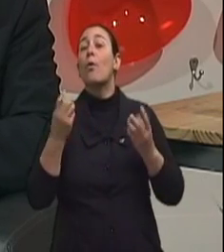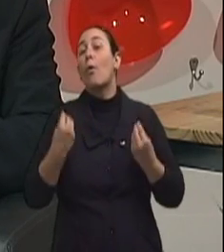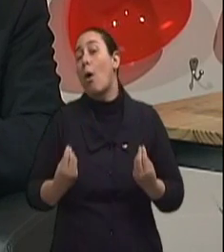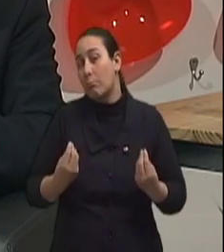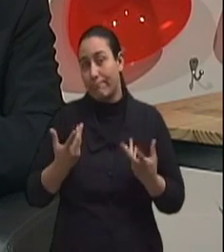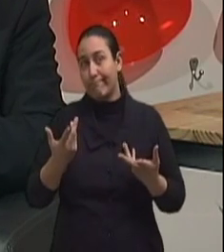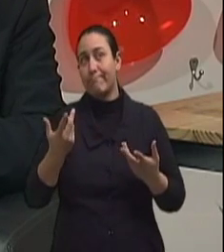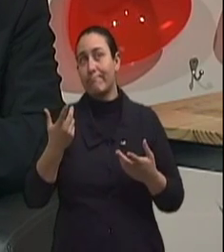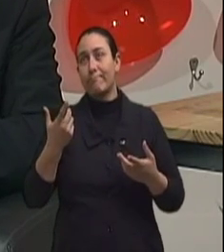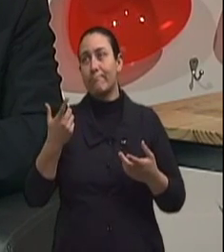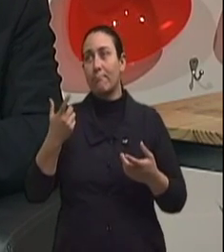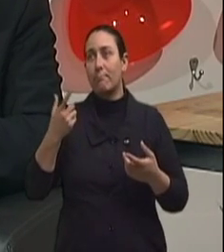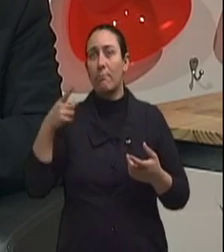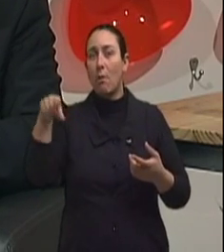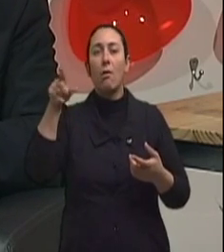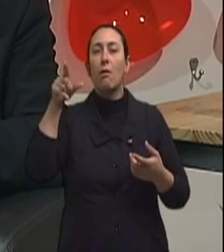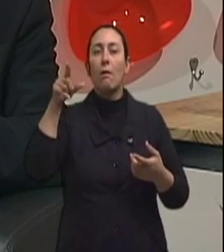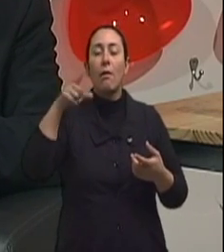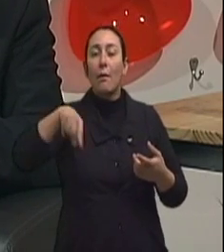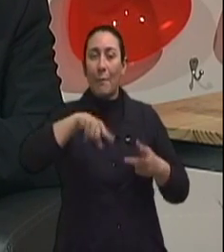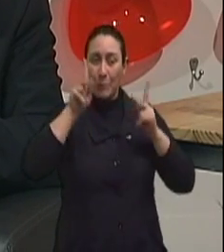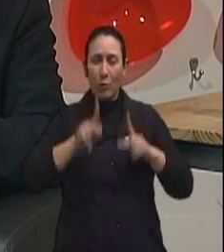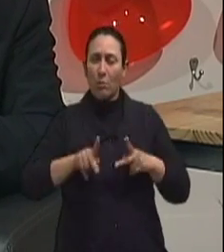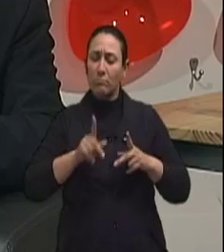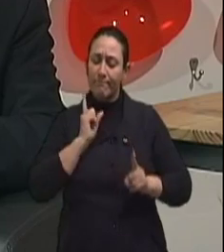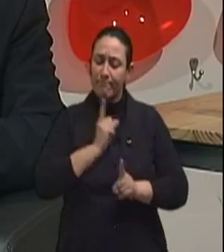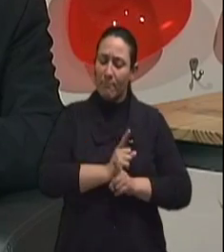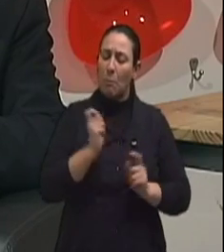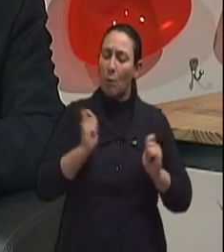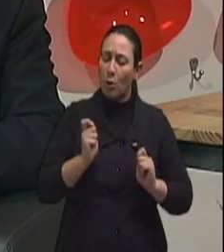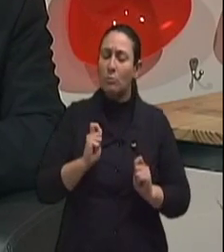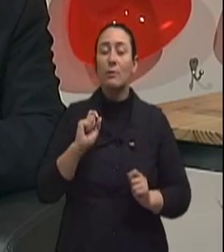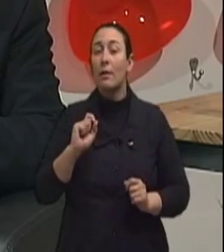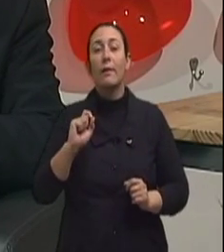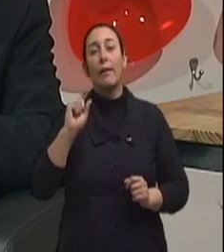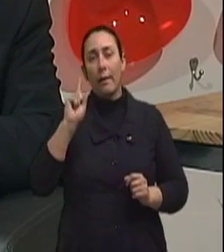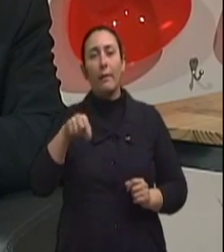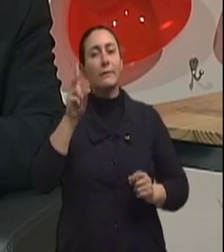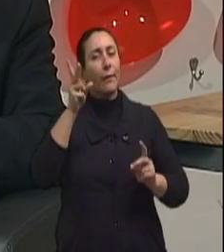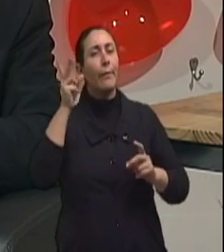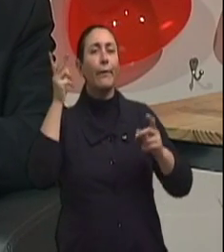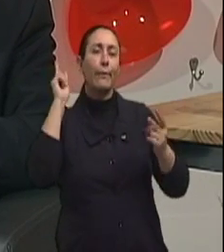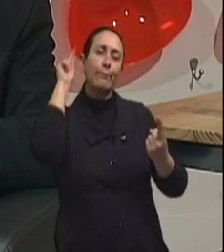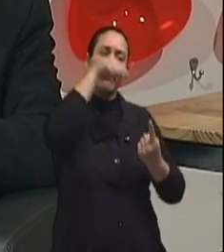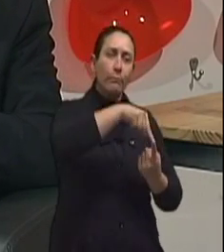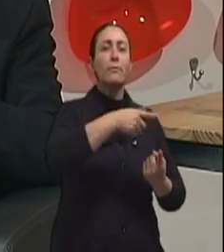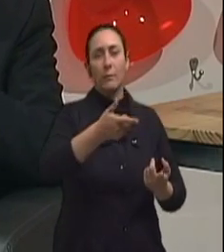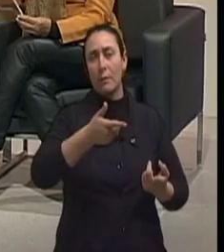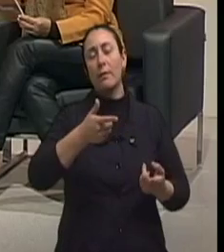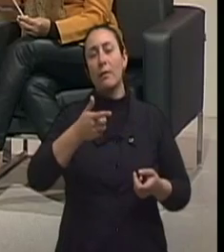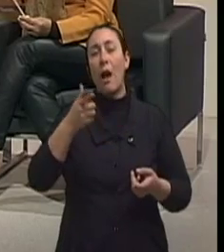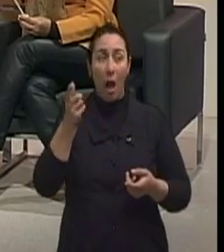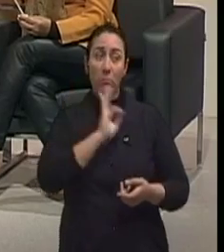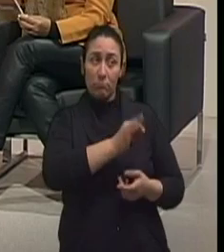os sintomas, quando são associados, em geral, infelizmente, estão associados a uma apresentação um pouco mais avançada. Aliás,